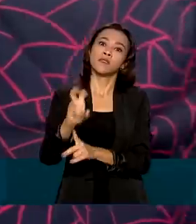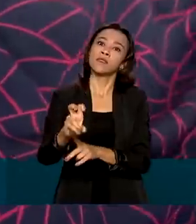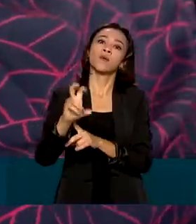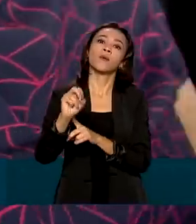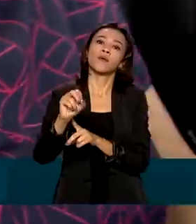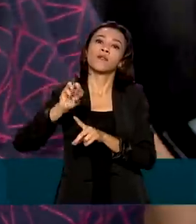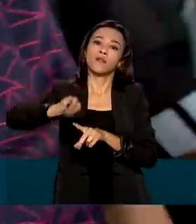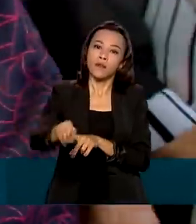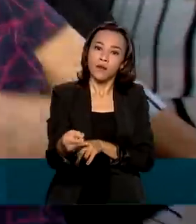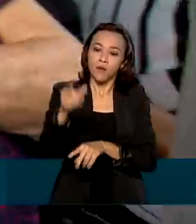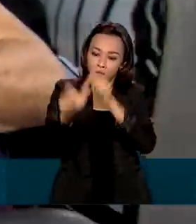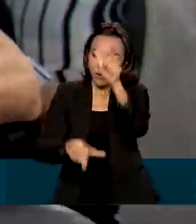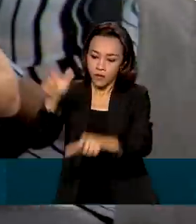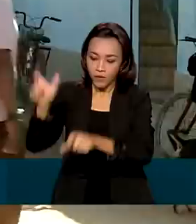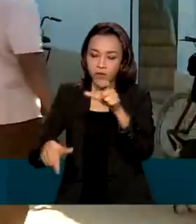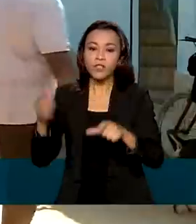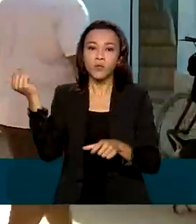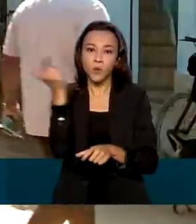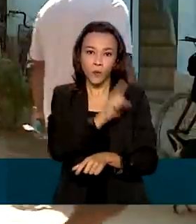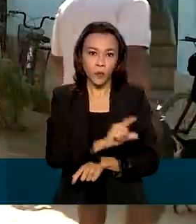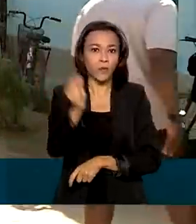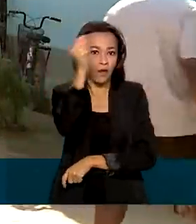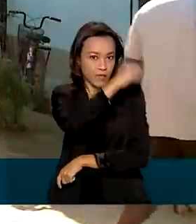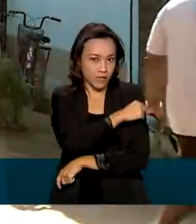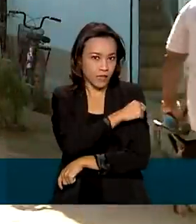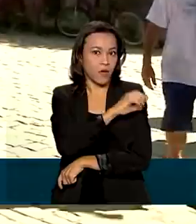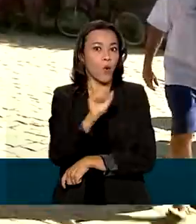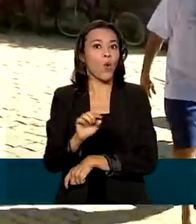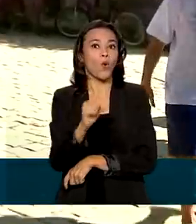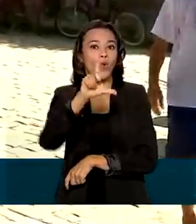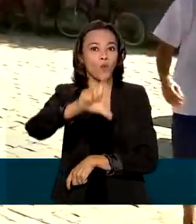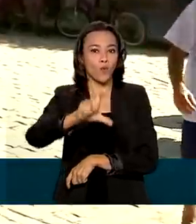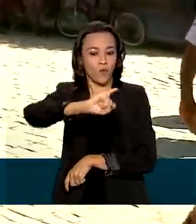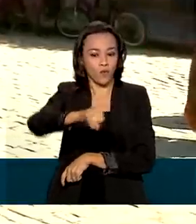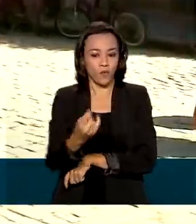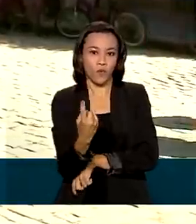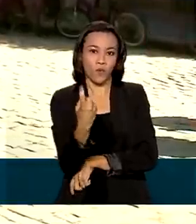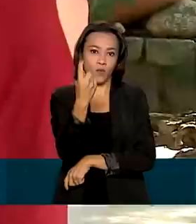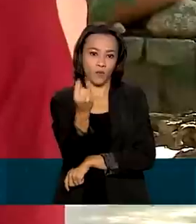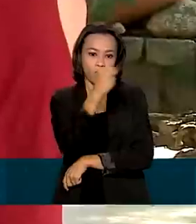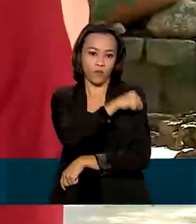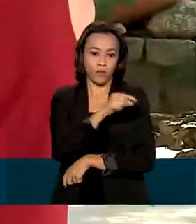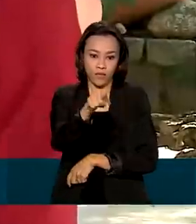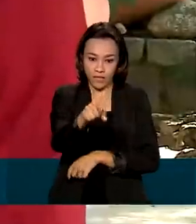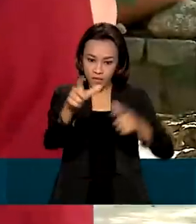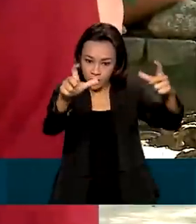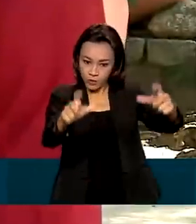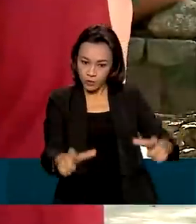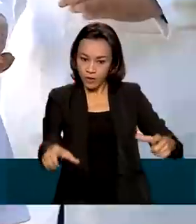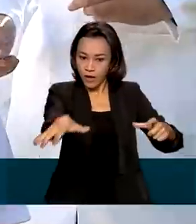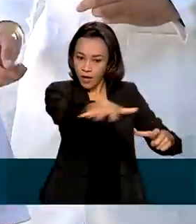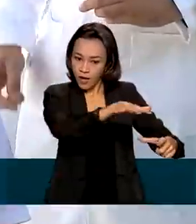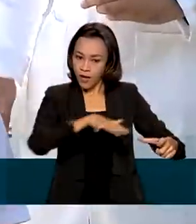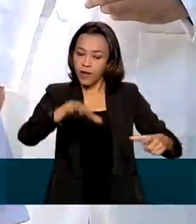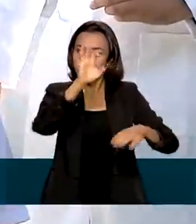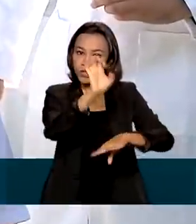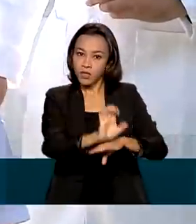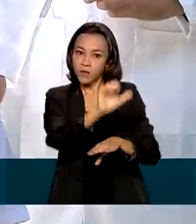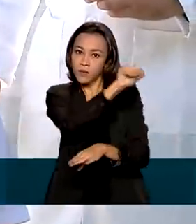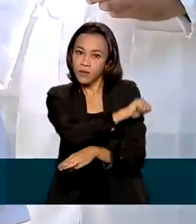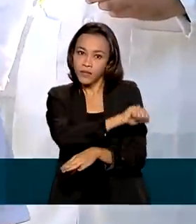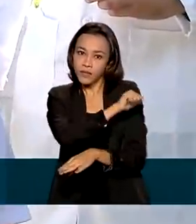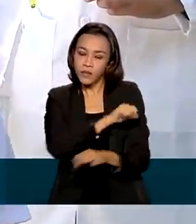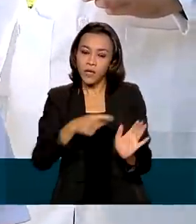com duas doses ou dose única. Um estudo da Fiocruz, realizado na ilha de Paquetá, no Rio de Janeiro, mostra que a